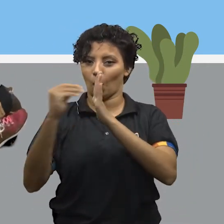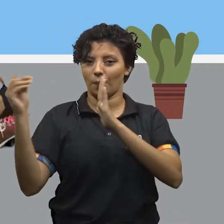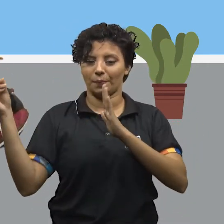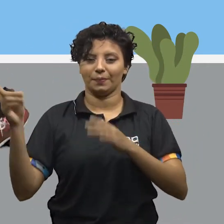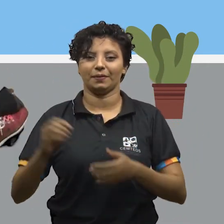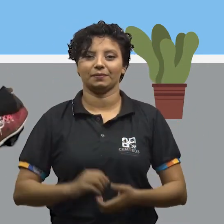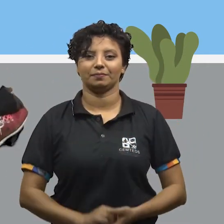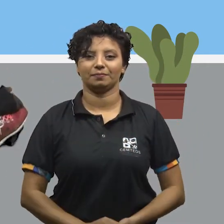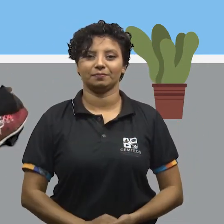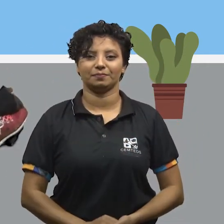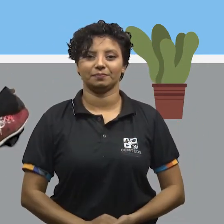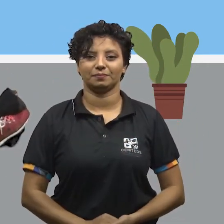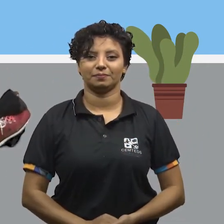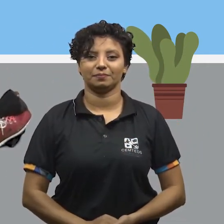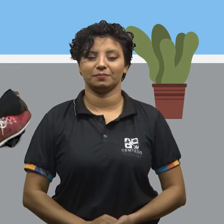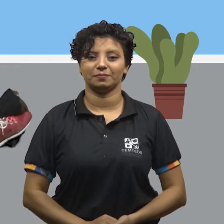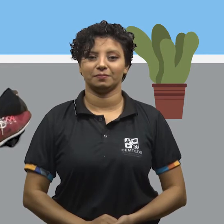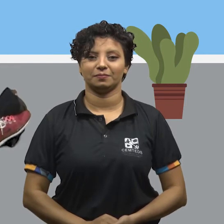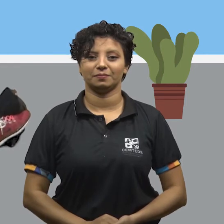almofada.